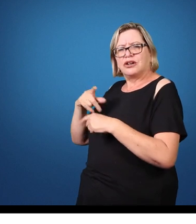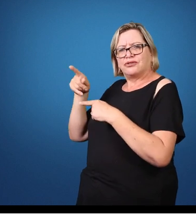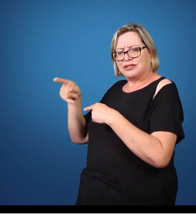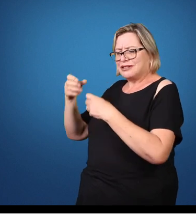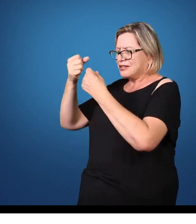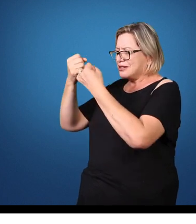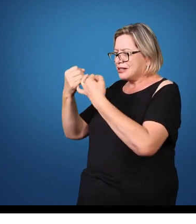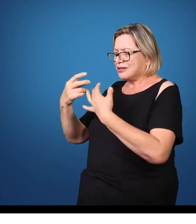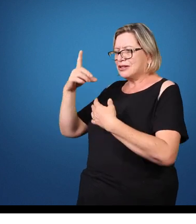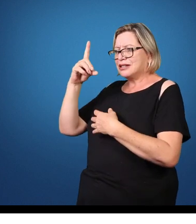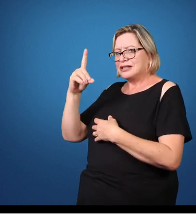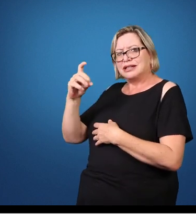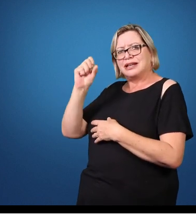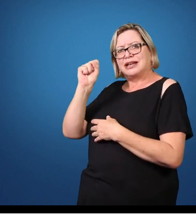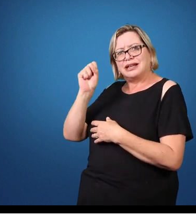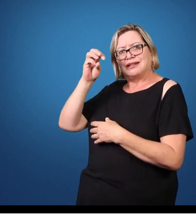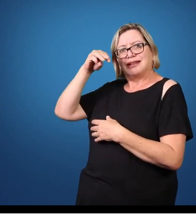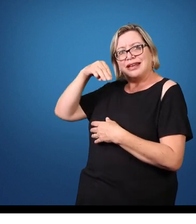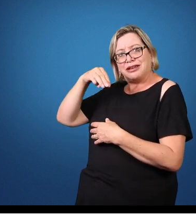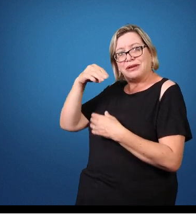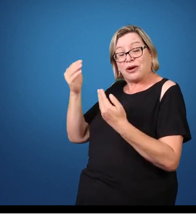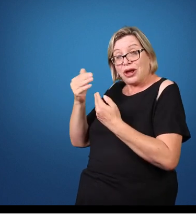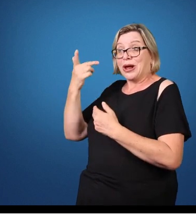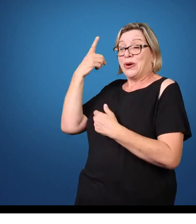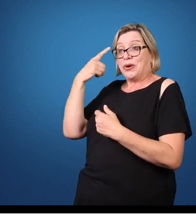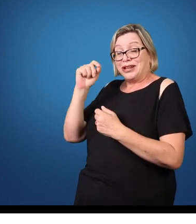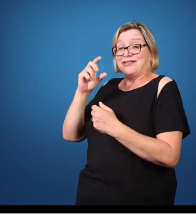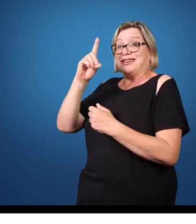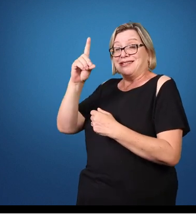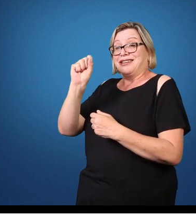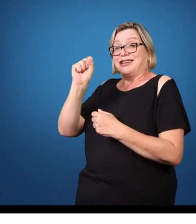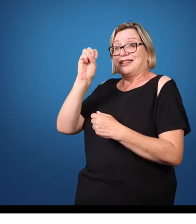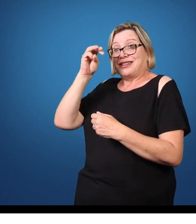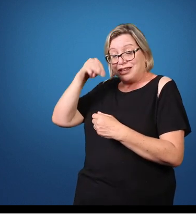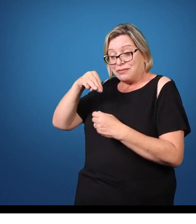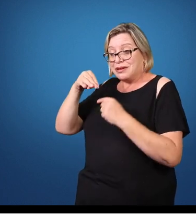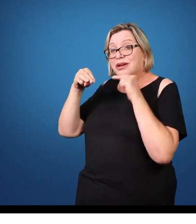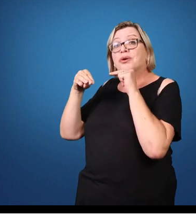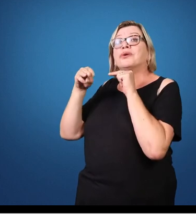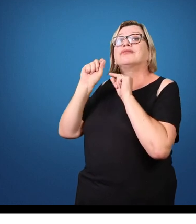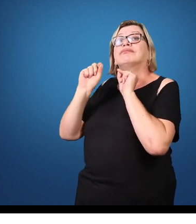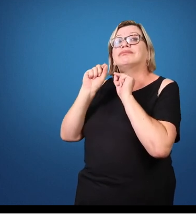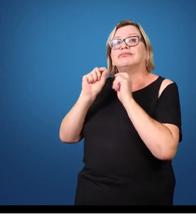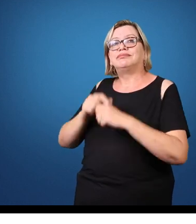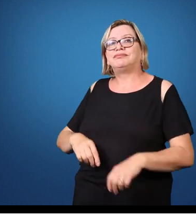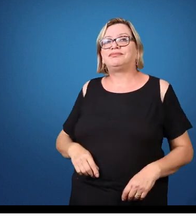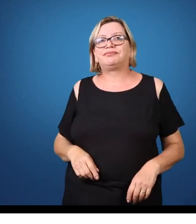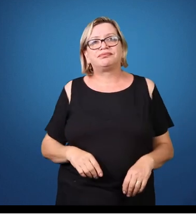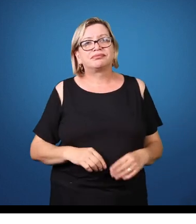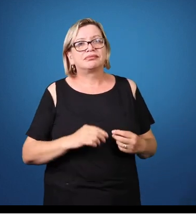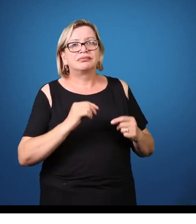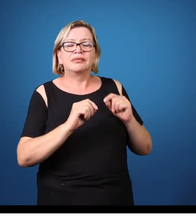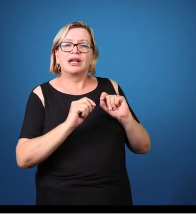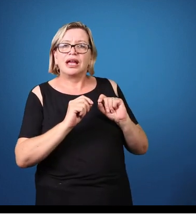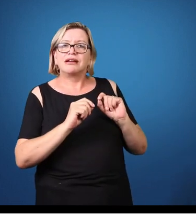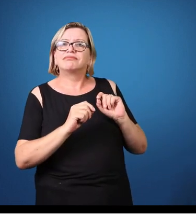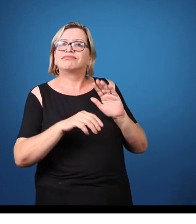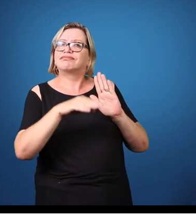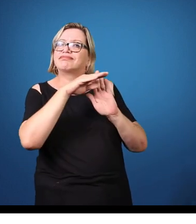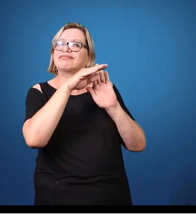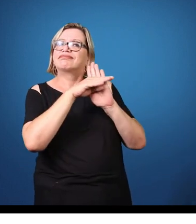é o DSM. Tá. O DSM é um manual, em português traduzido como Manual Estatístico